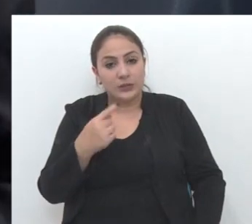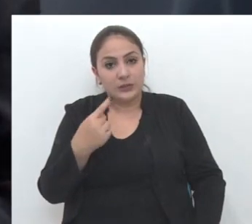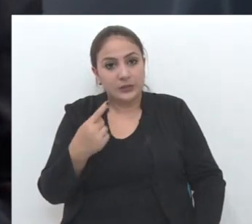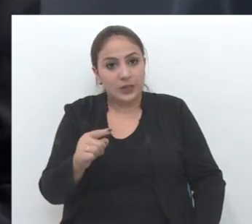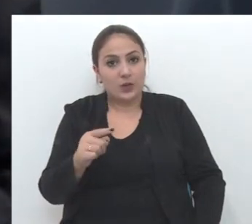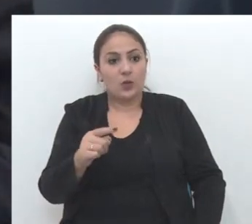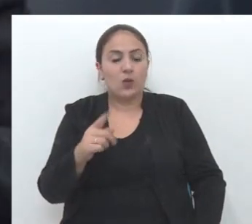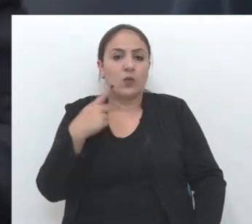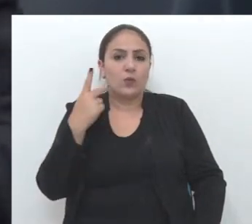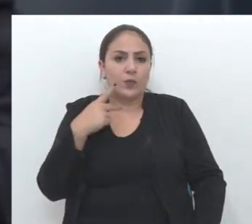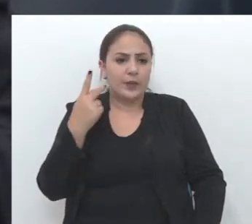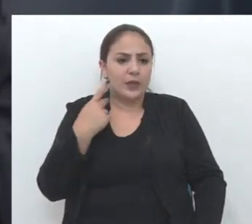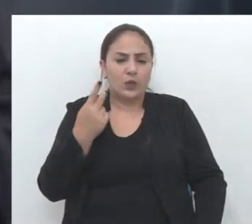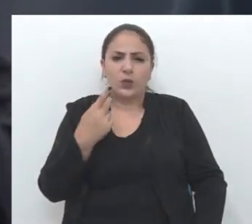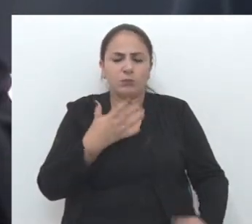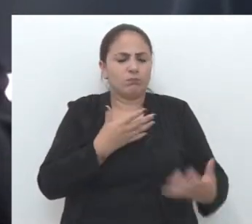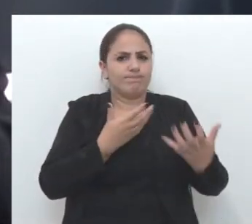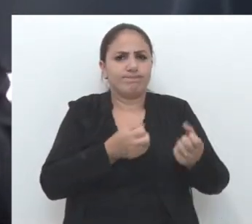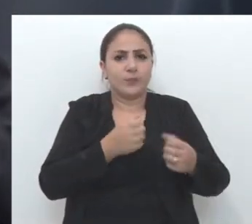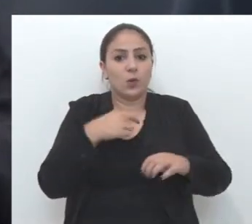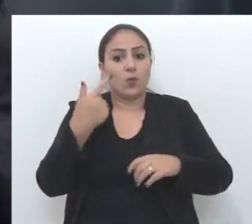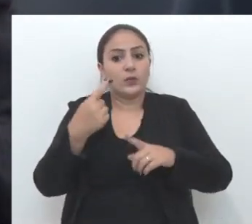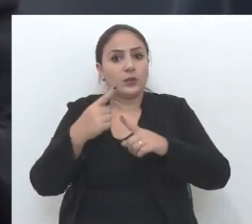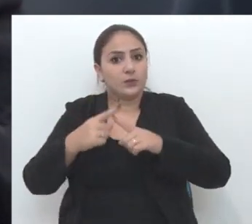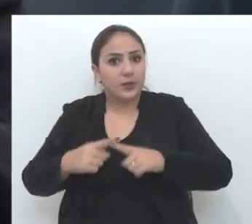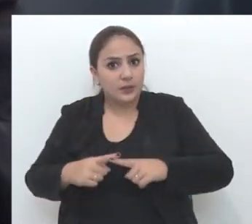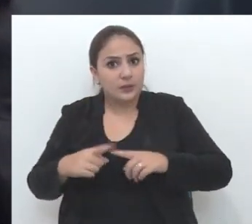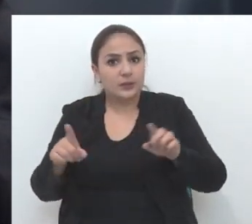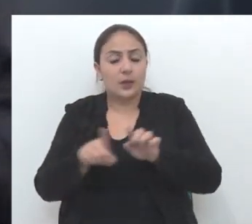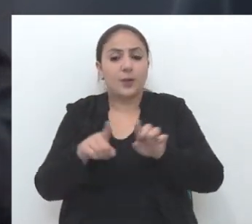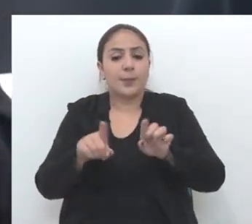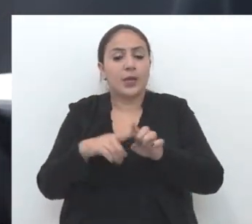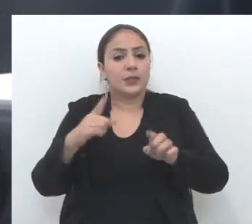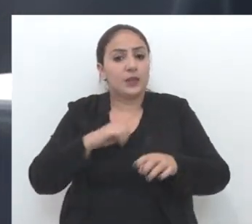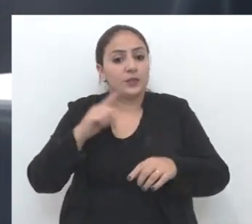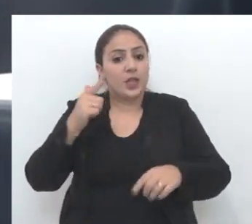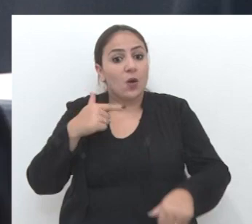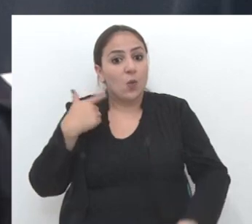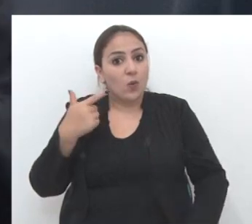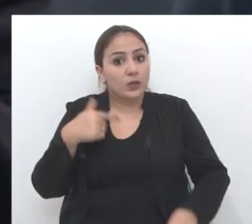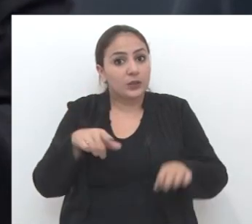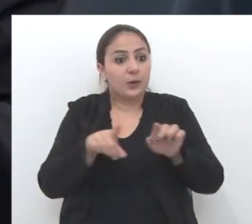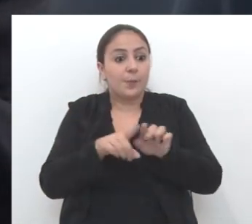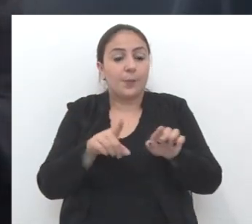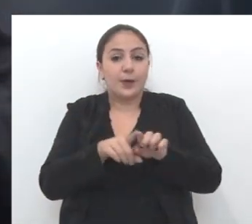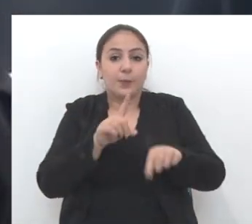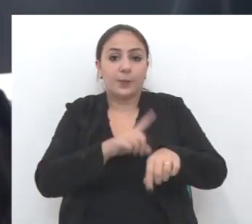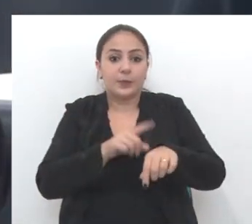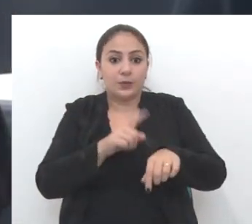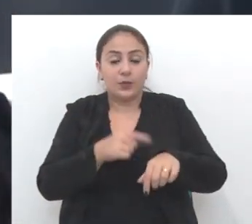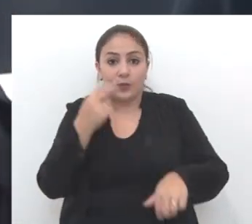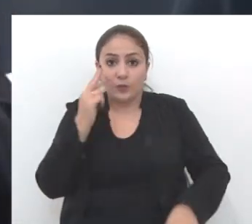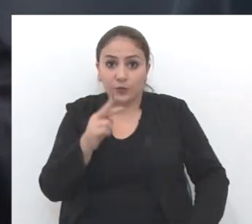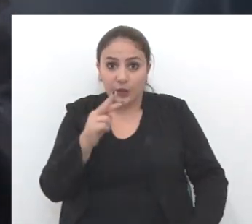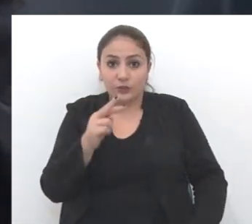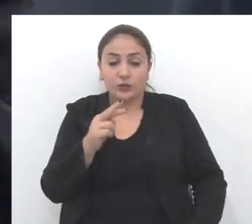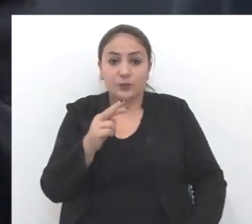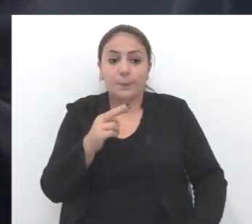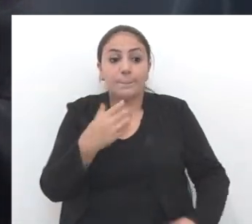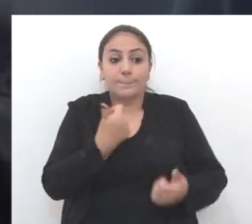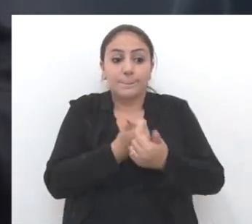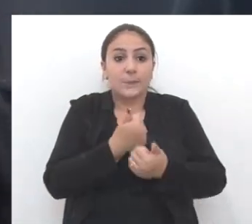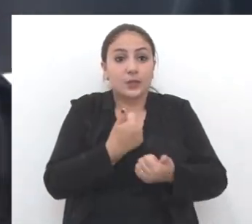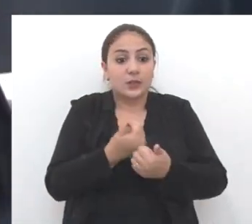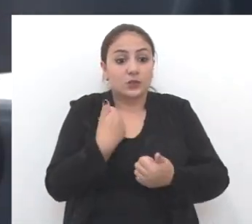os vereadores que não aceitaram outra vez, e houve na outra reposição uma situação, veja tosa para essa